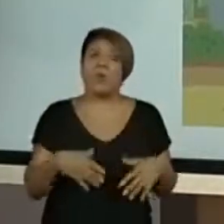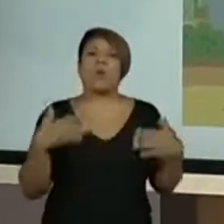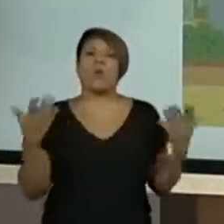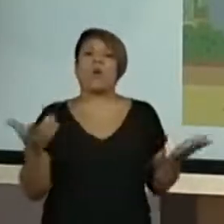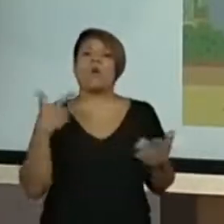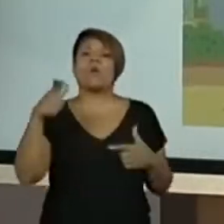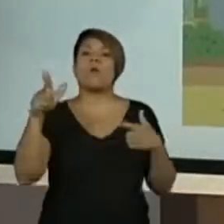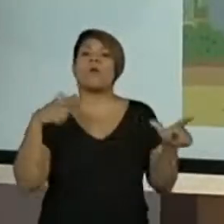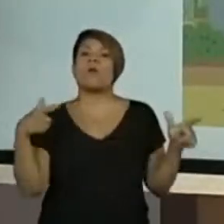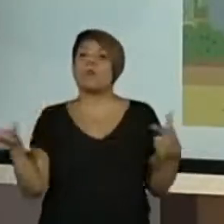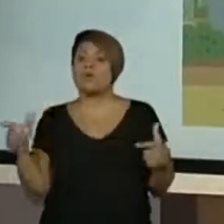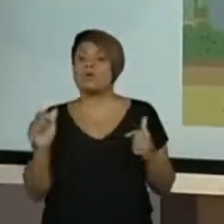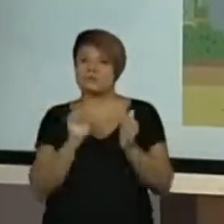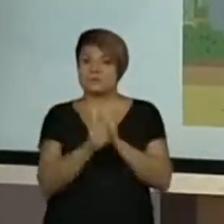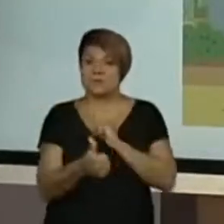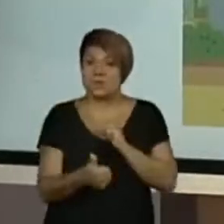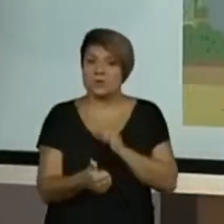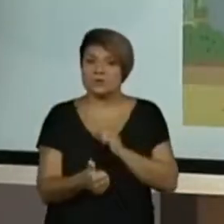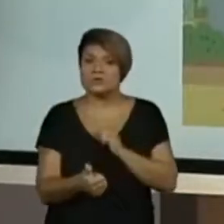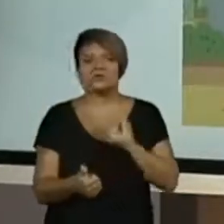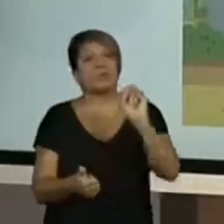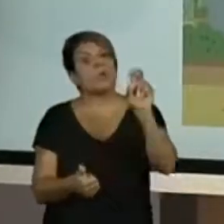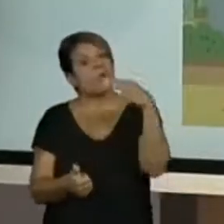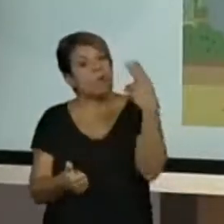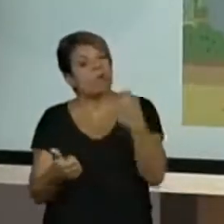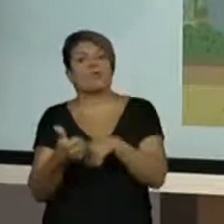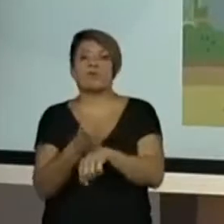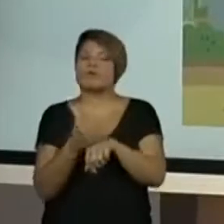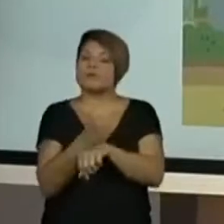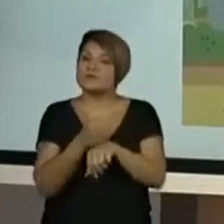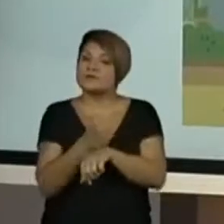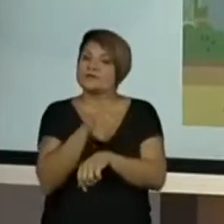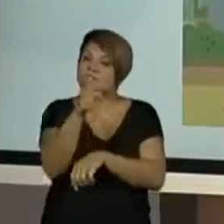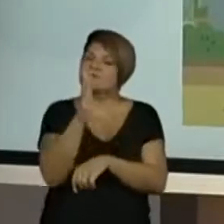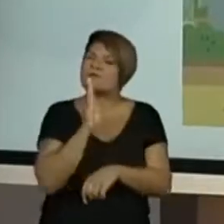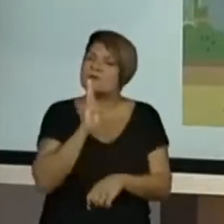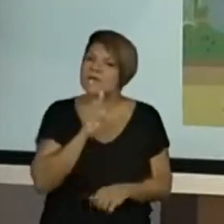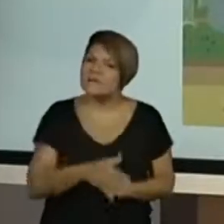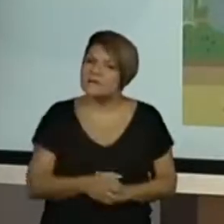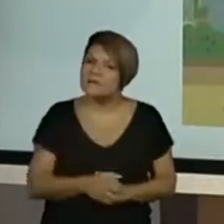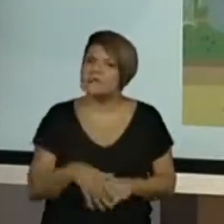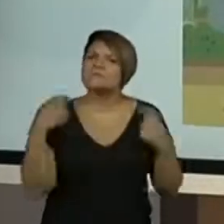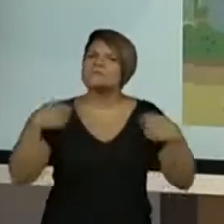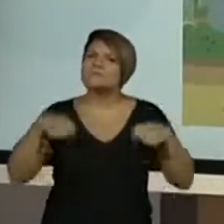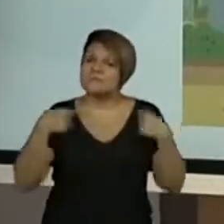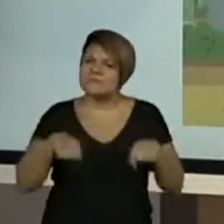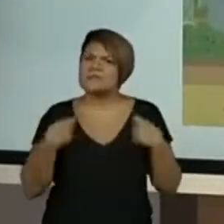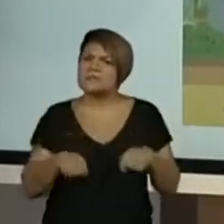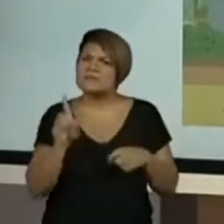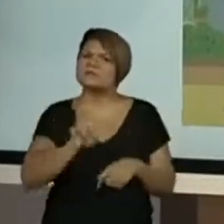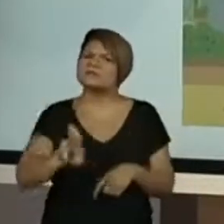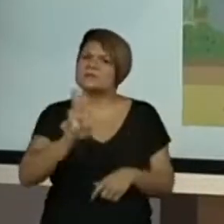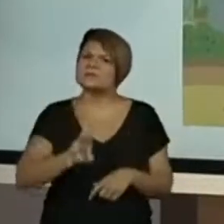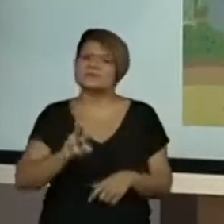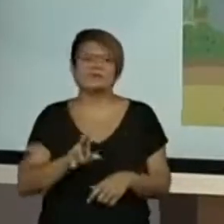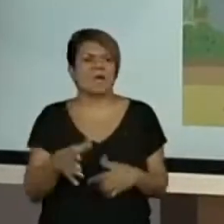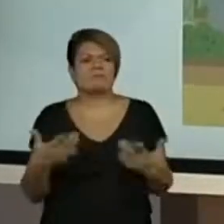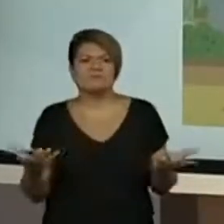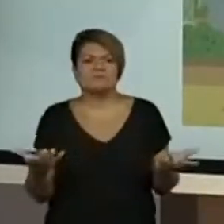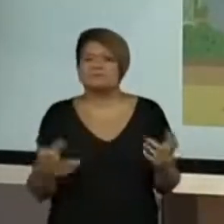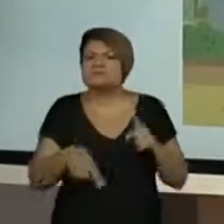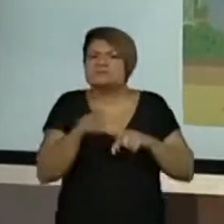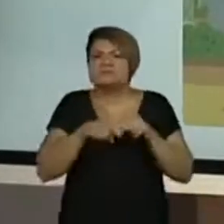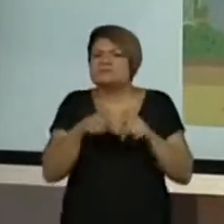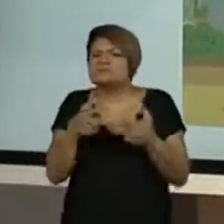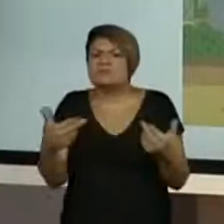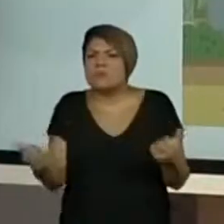outros esportes ou profissões que vocês conhecem que precisa também do uso de algum acessório para